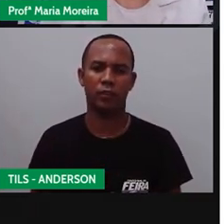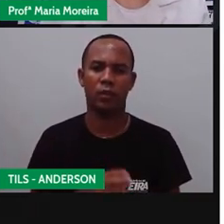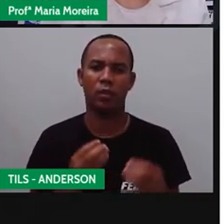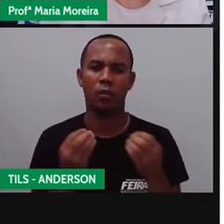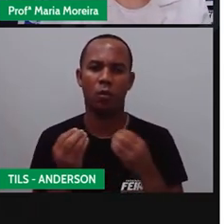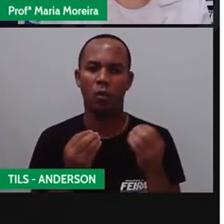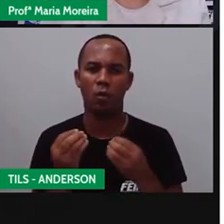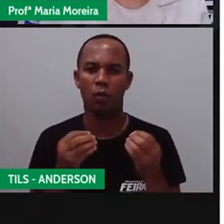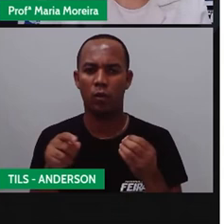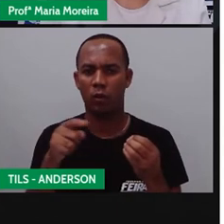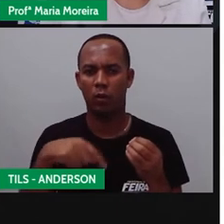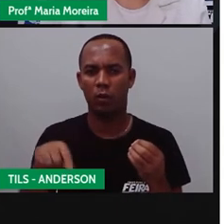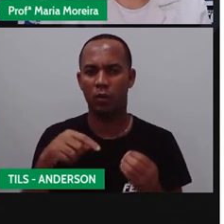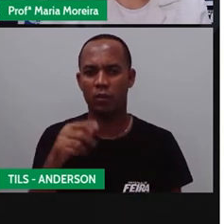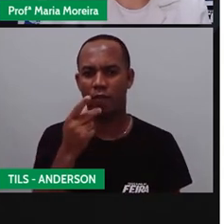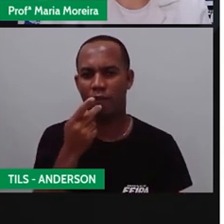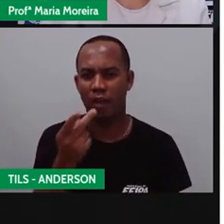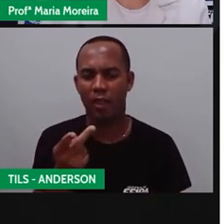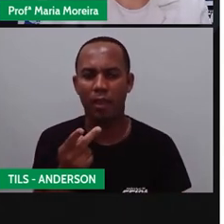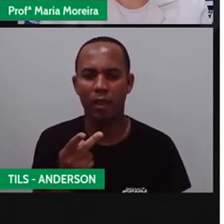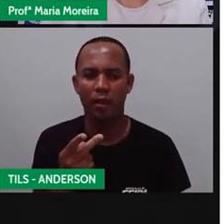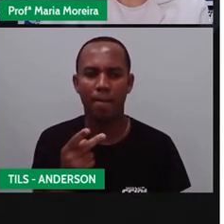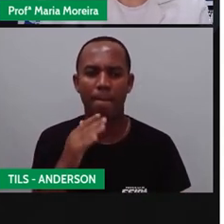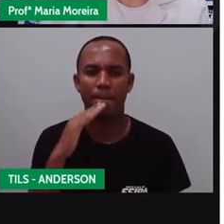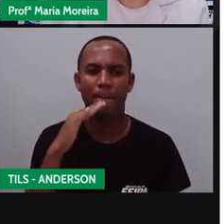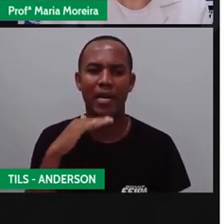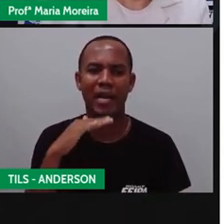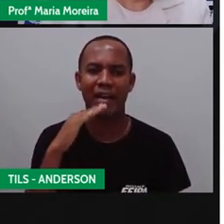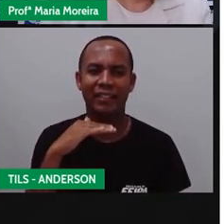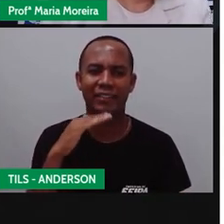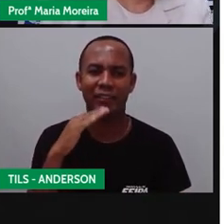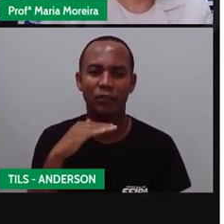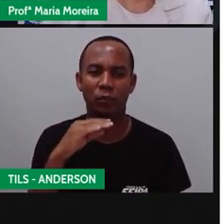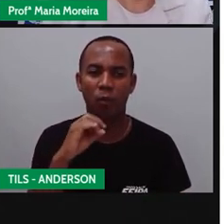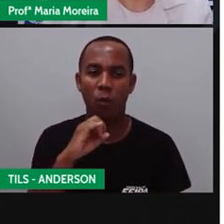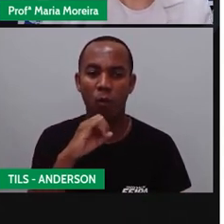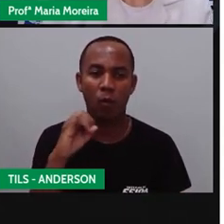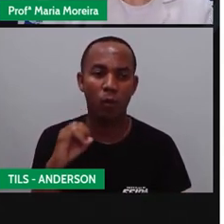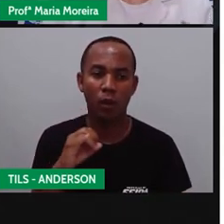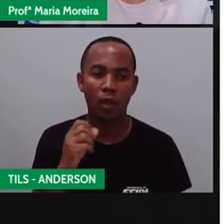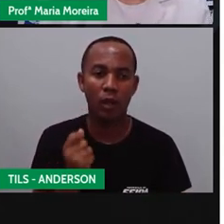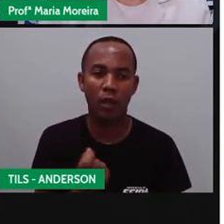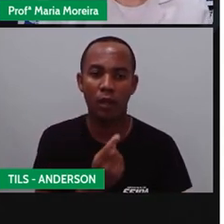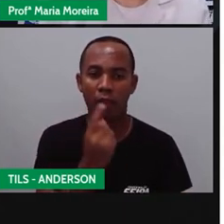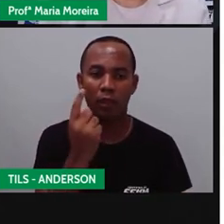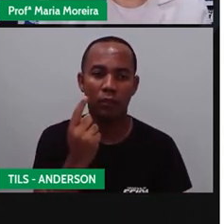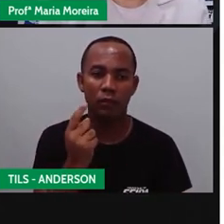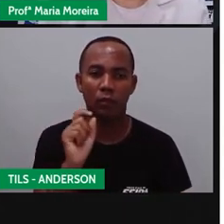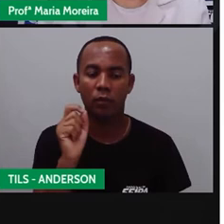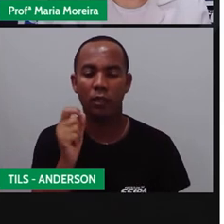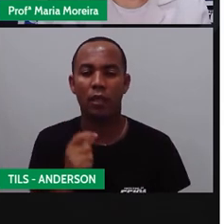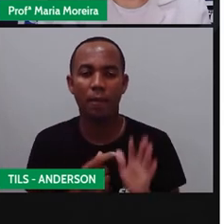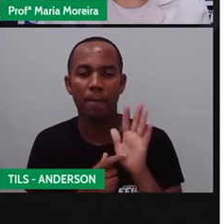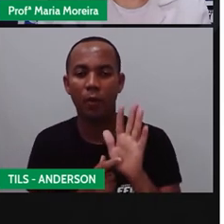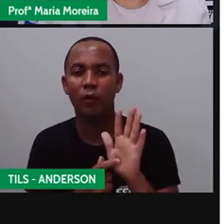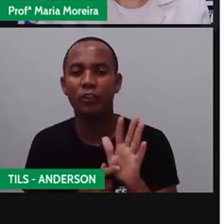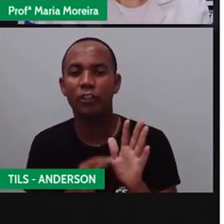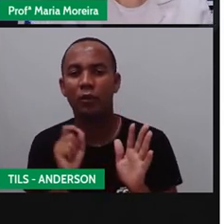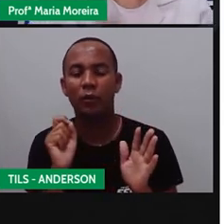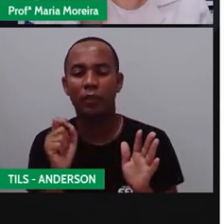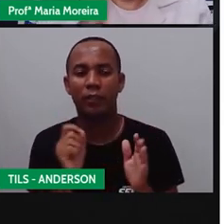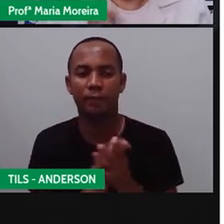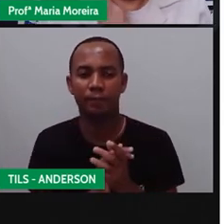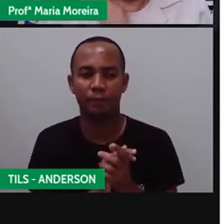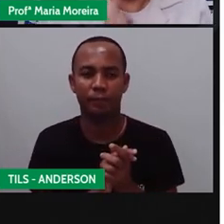quando a gente fala assim, baixinho, né? Olha, Anderson. Representa alguma coisa, não representa?